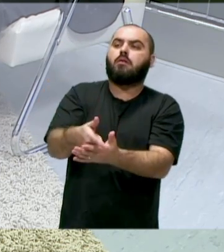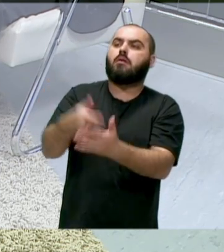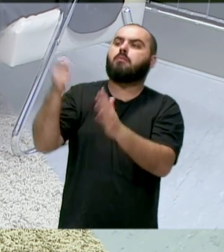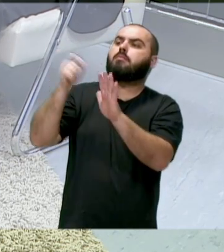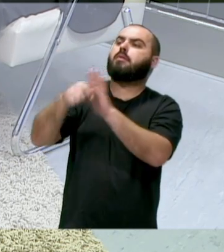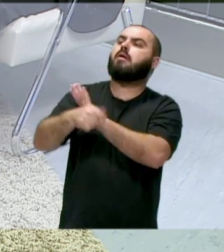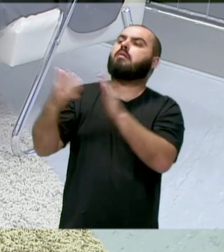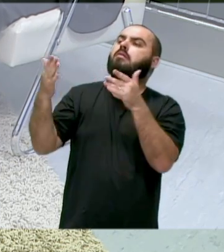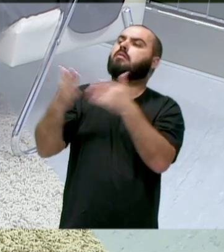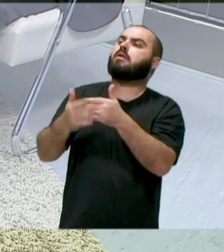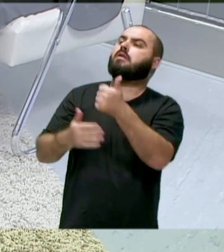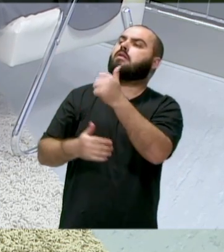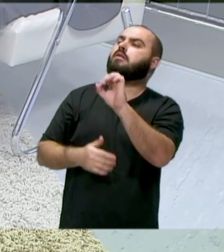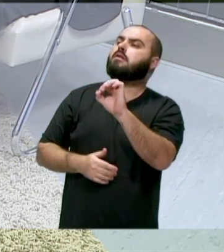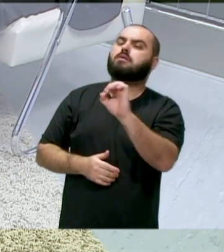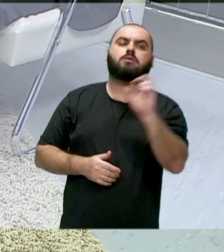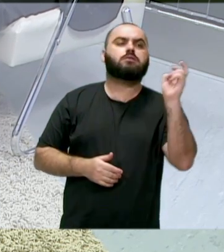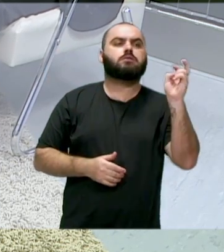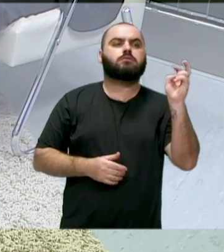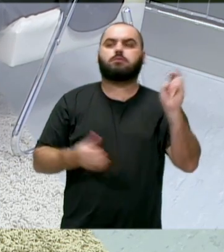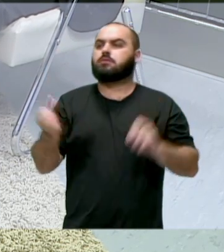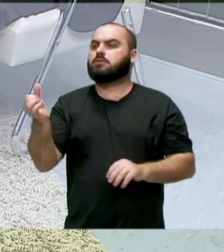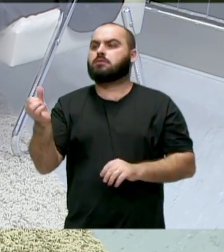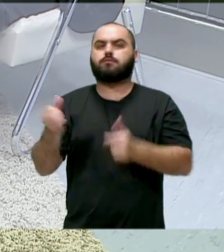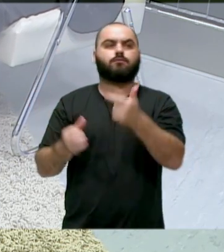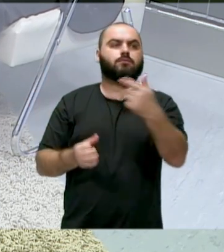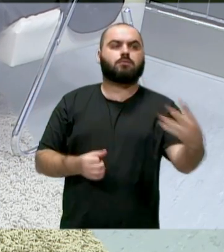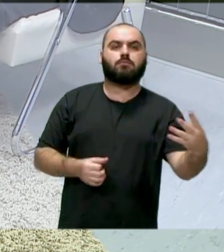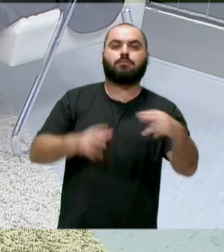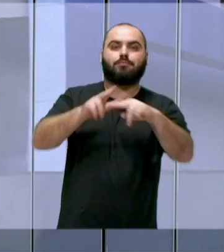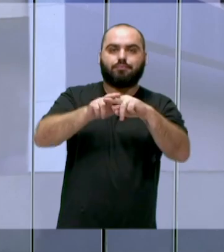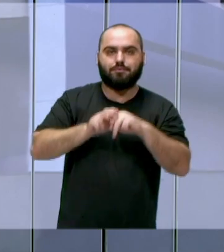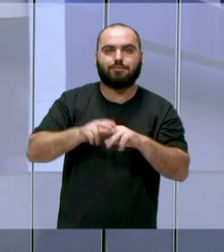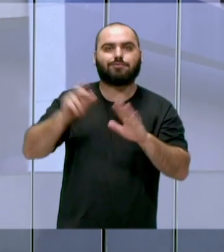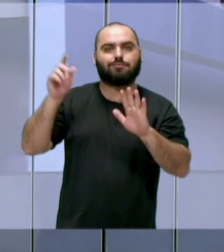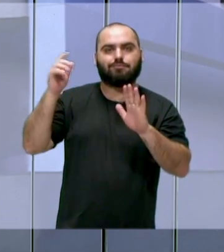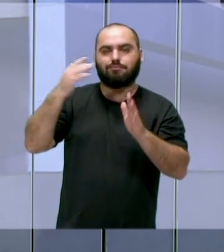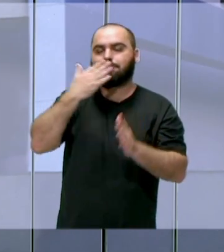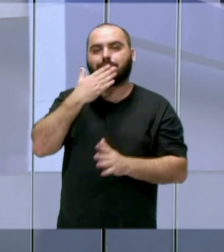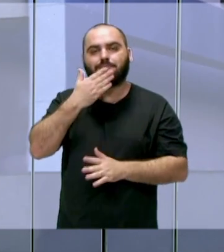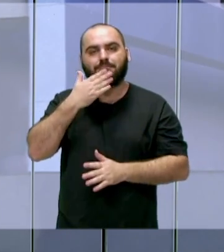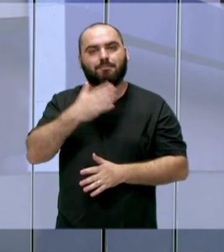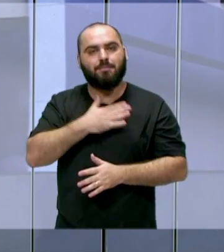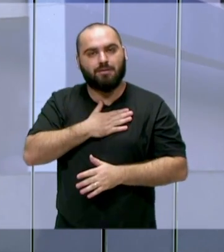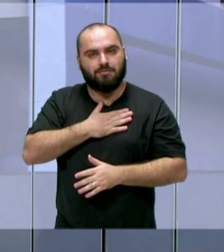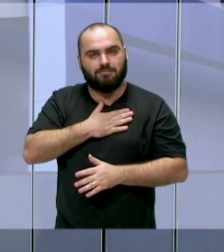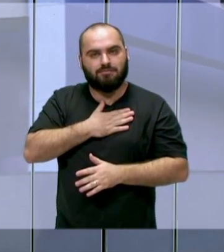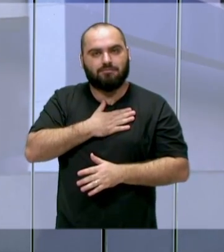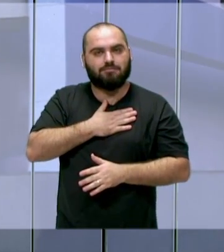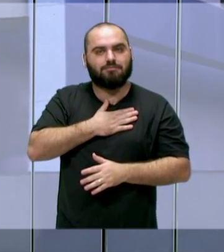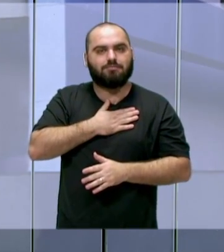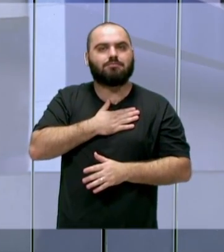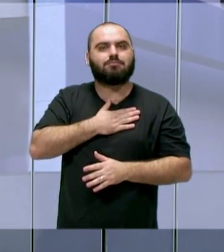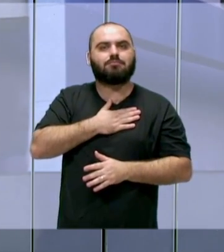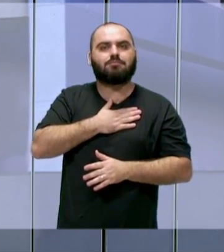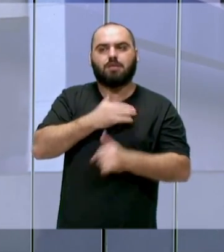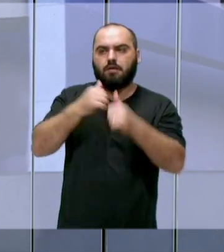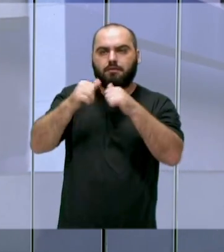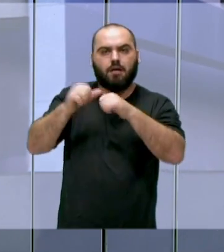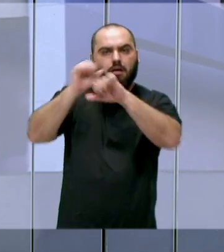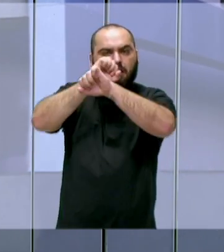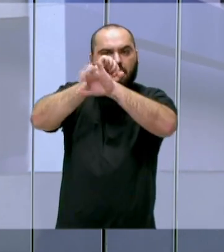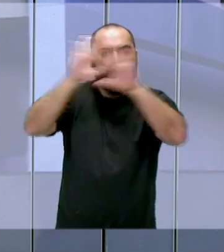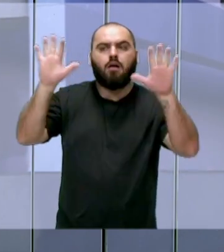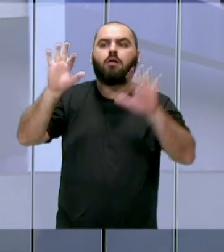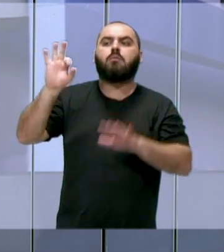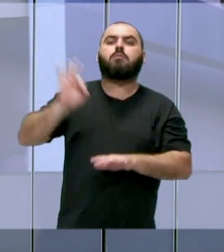em 10 vezes, 5, 6, 24? E esse foi o nosso requerimento, foi a nossa indicação para o executivo, para que deixasse claro qual que